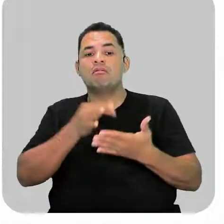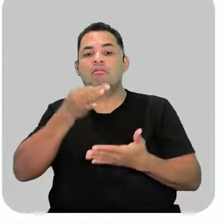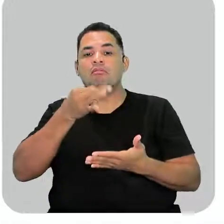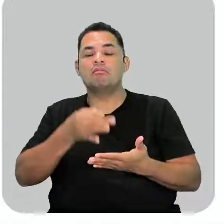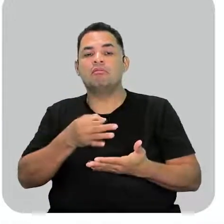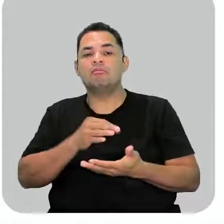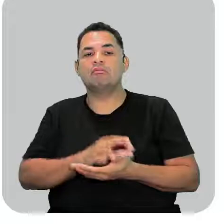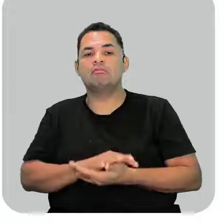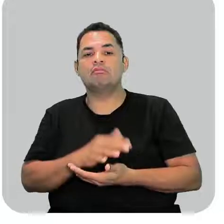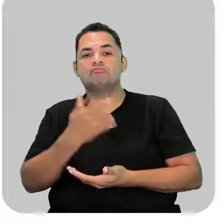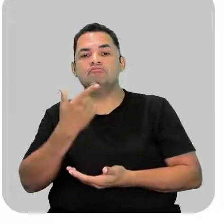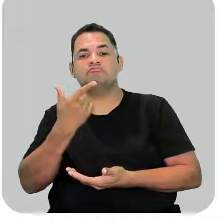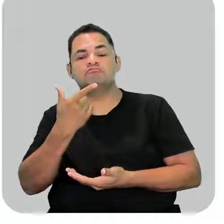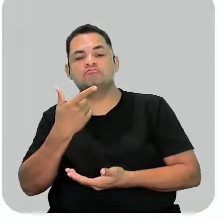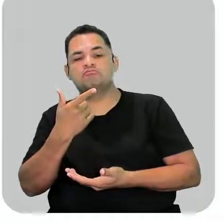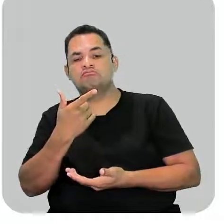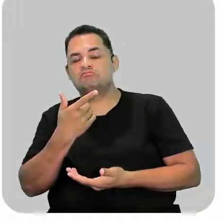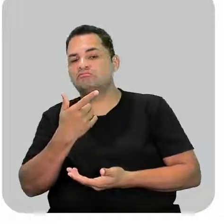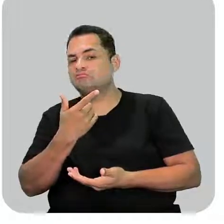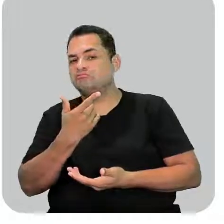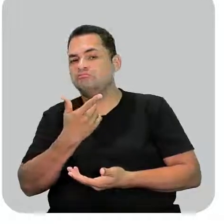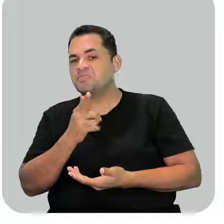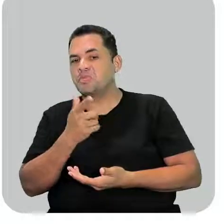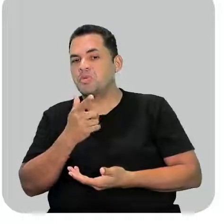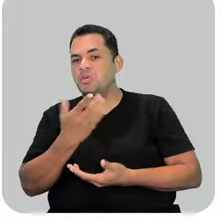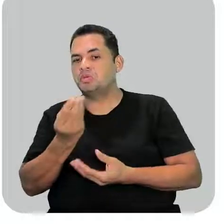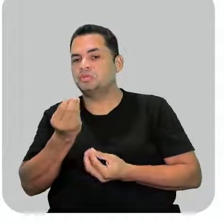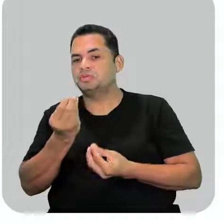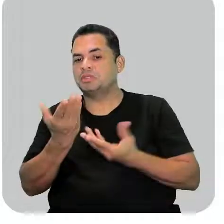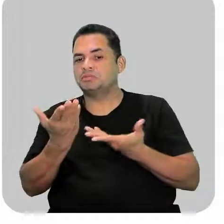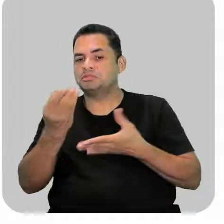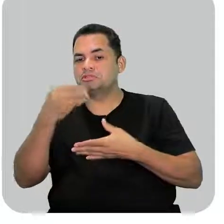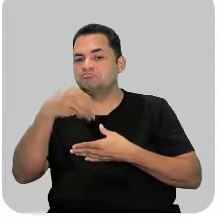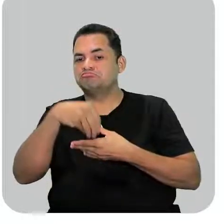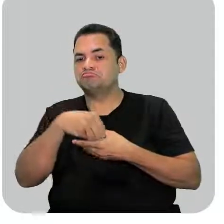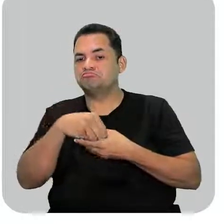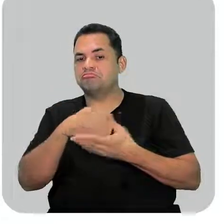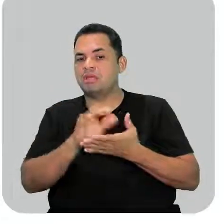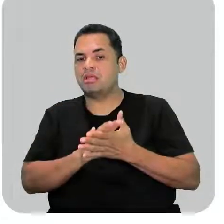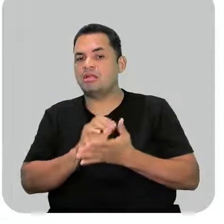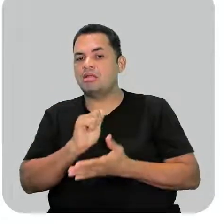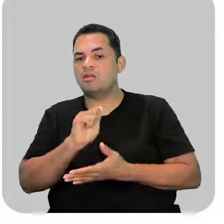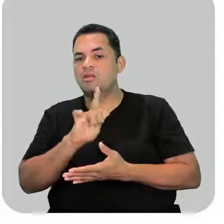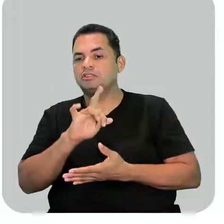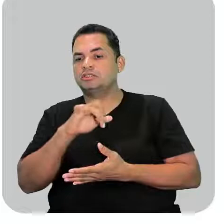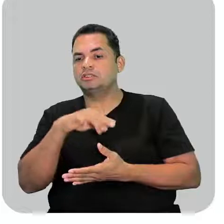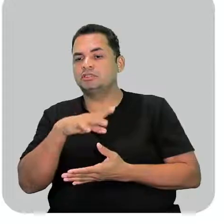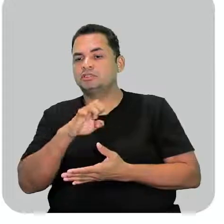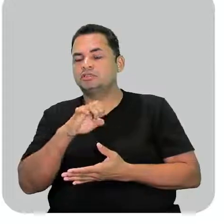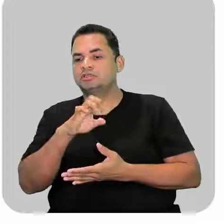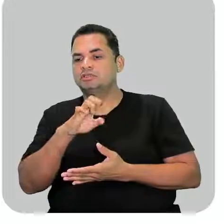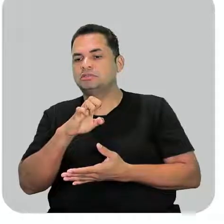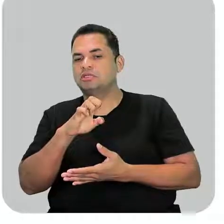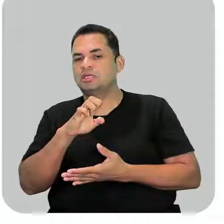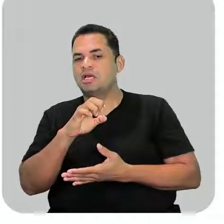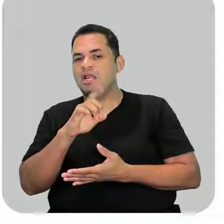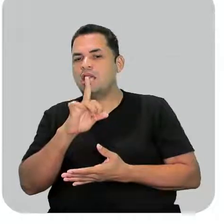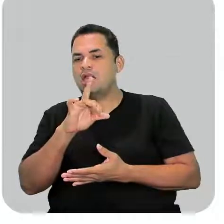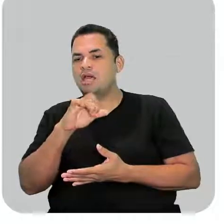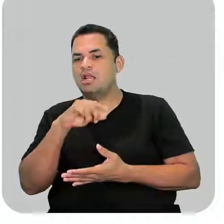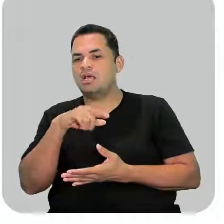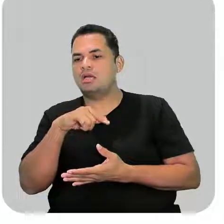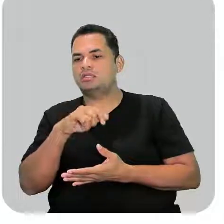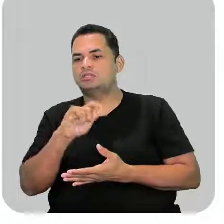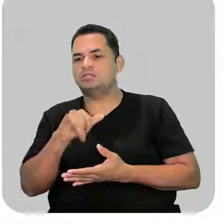Não tem nenhuma outra que contemple as funções que estão presentes no agente laranja. E vamos